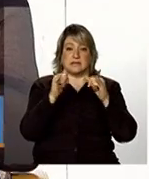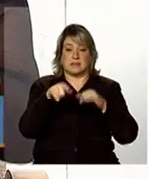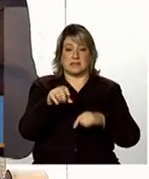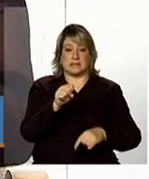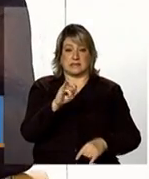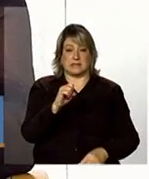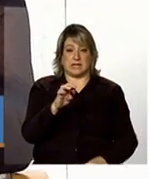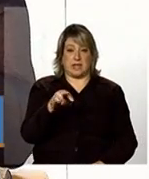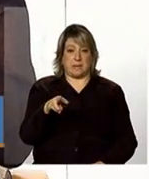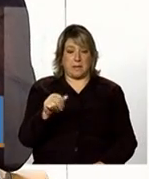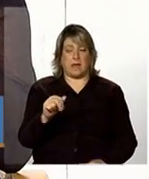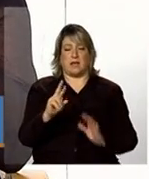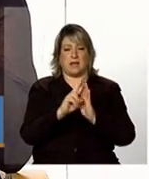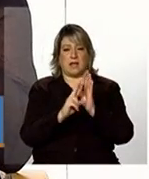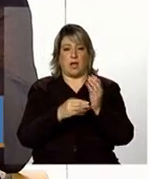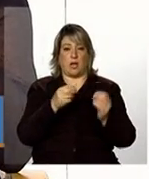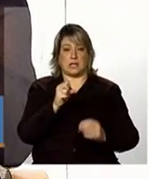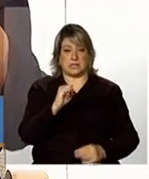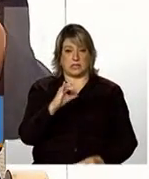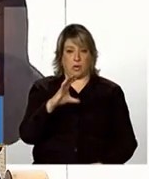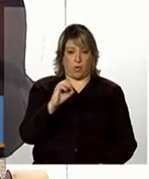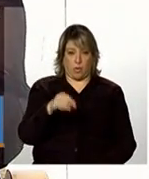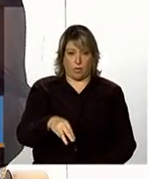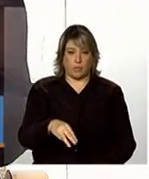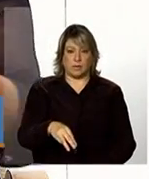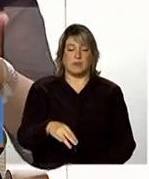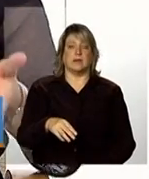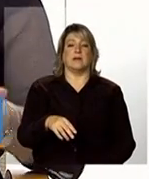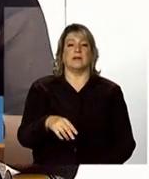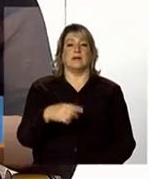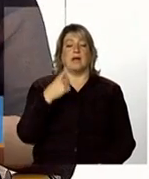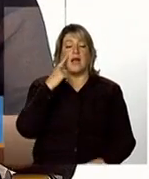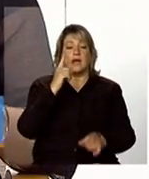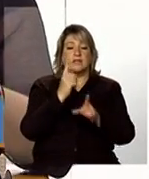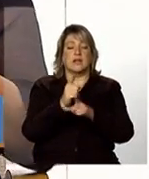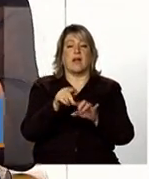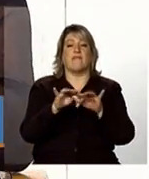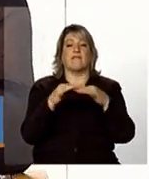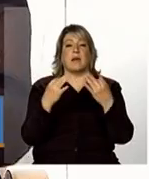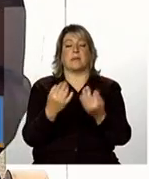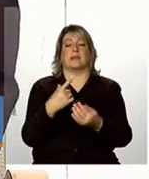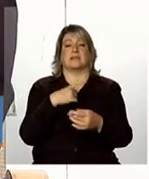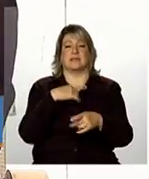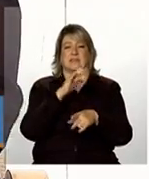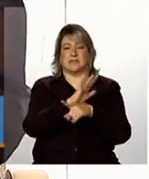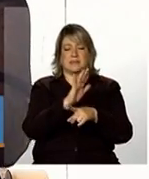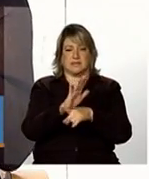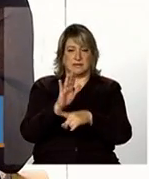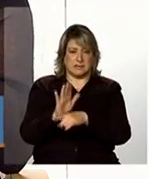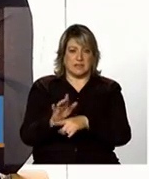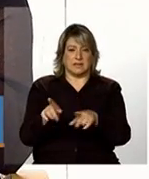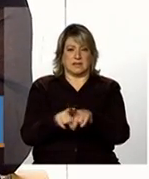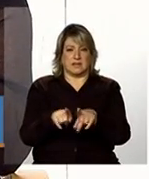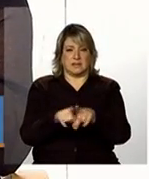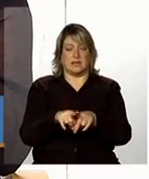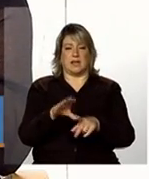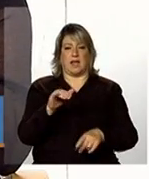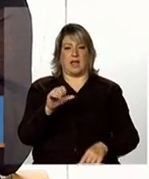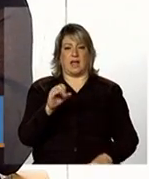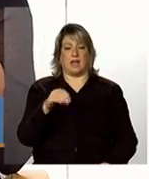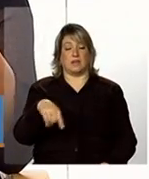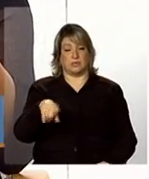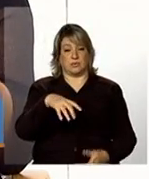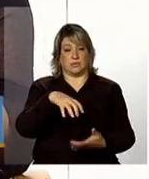de condicionalidades o SICOM as famílias que estão sendo atendidas e também caso a equipe julgue